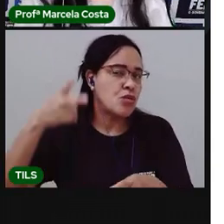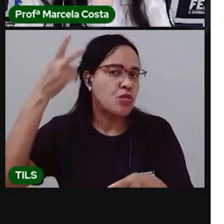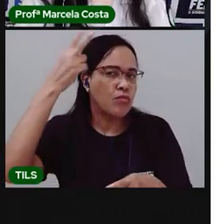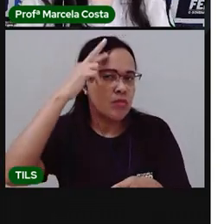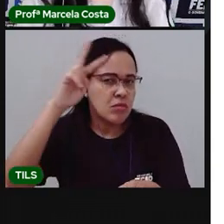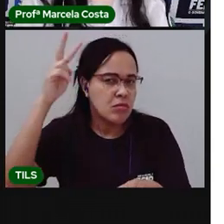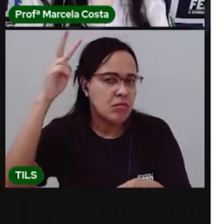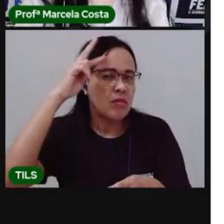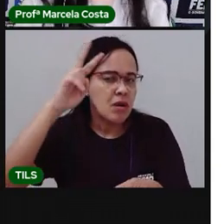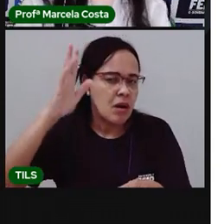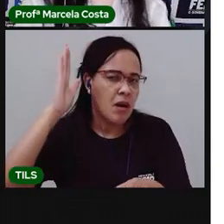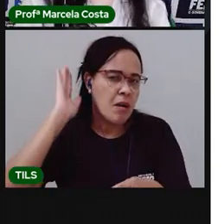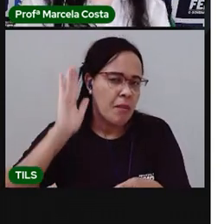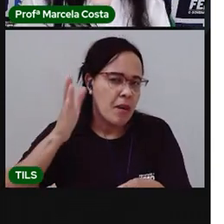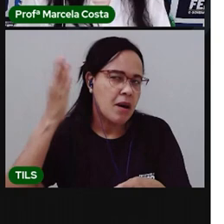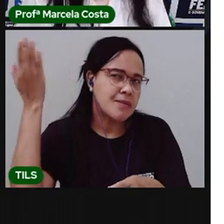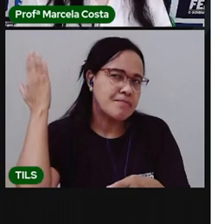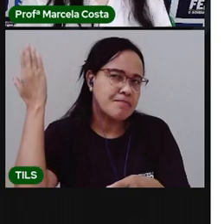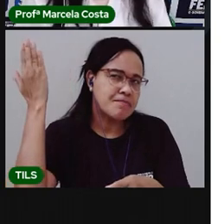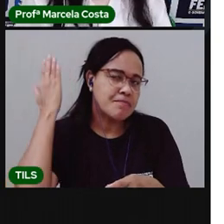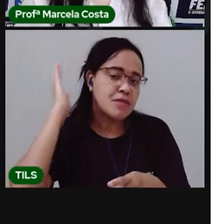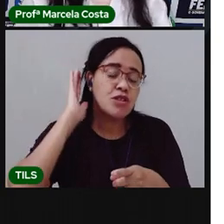que a gente viu na aula de hoje.